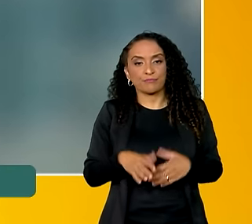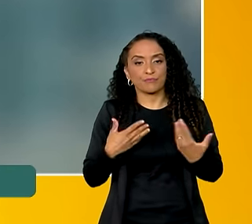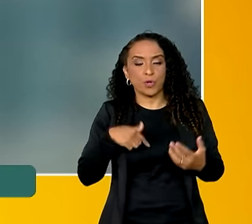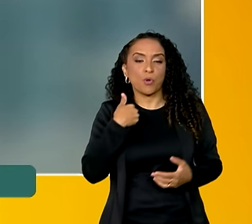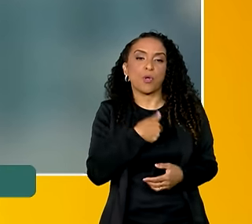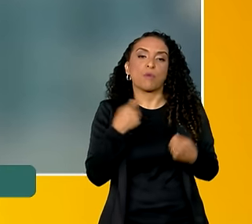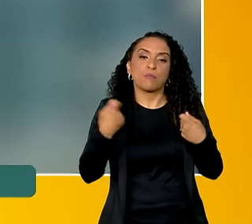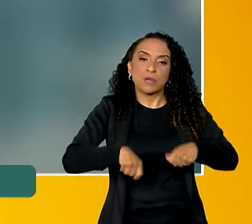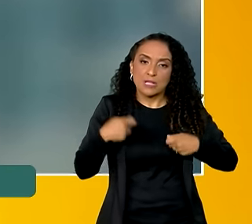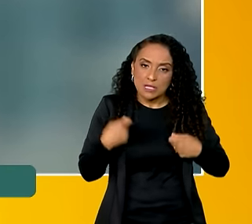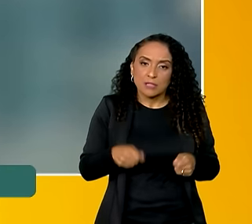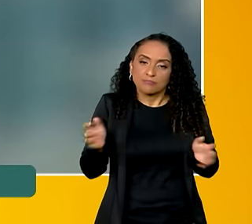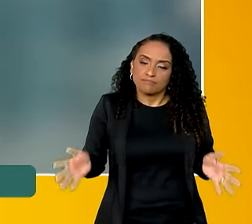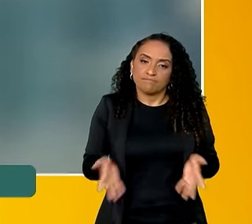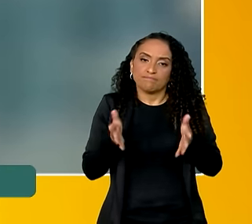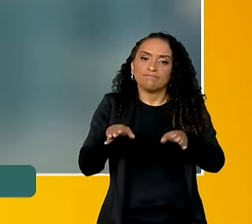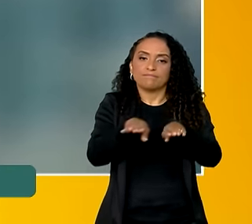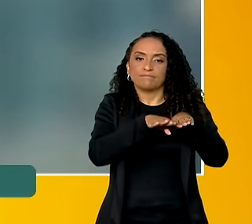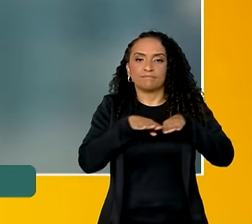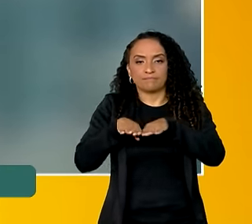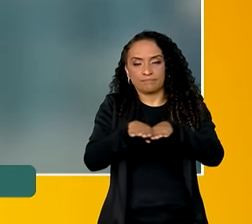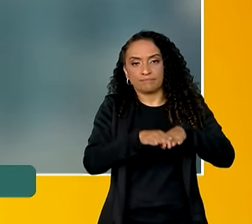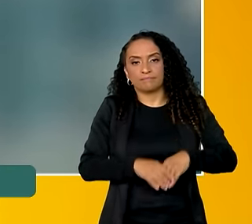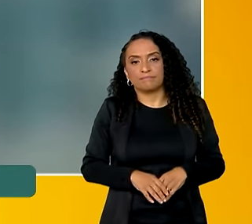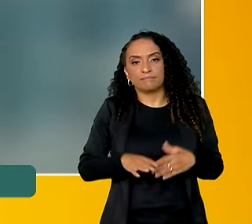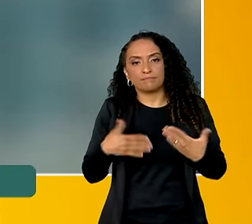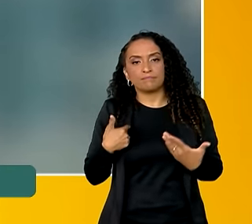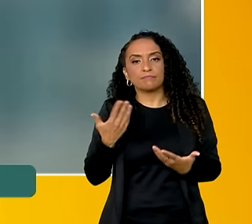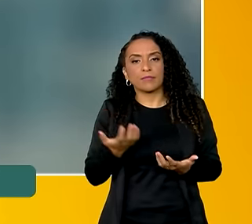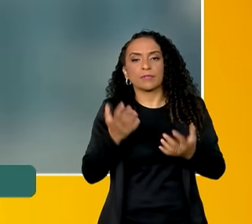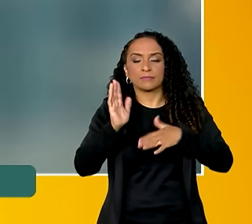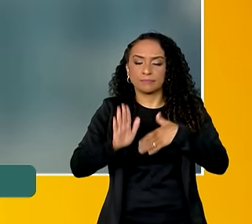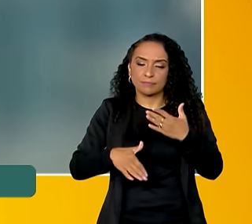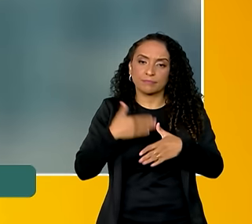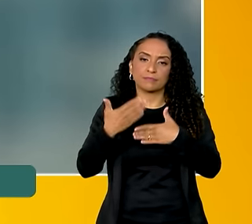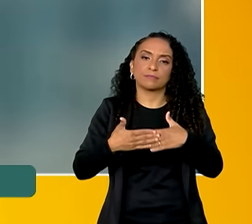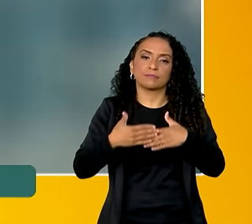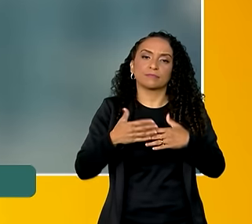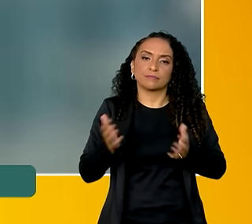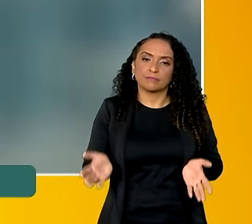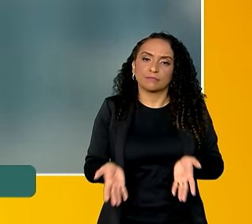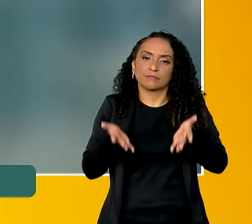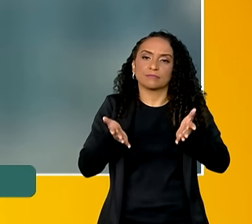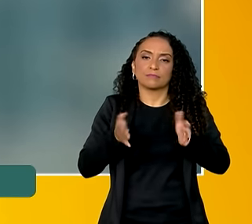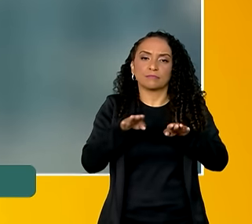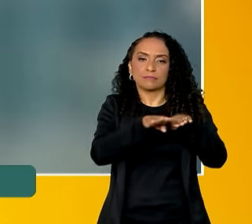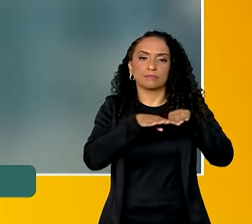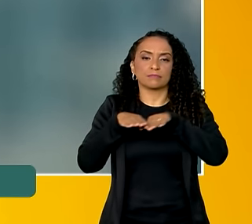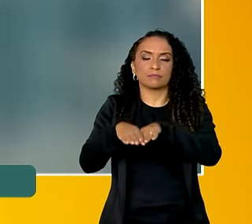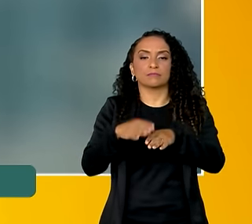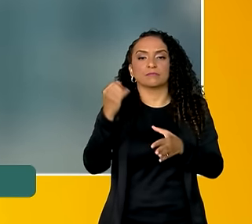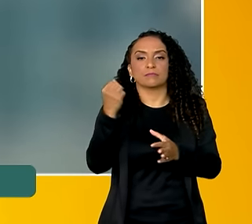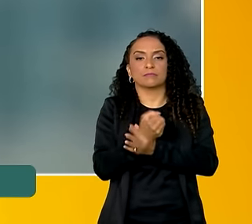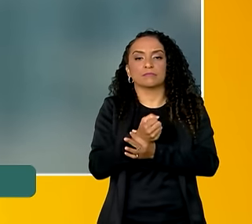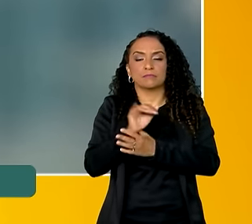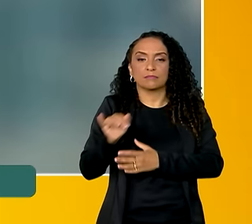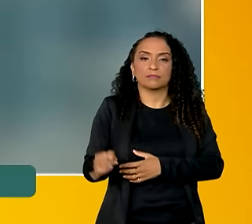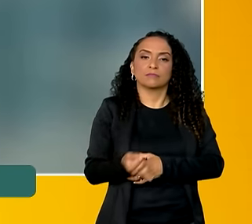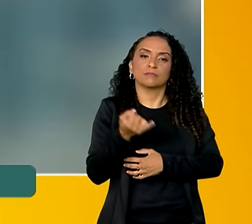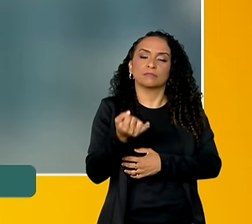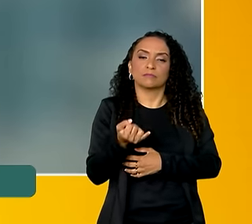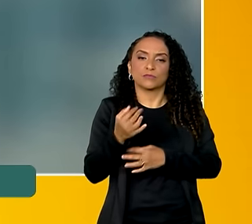precisamos promover equidade. Então, queremos avançar nessa promoção de equidade para garantir oportunidades